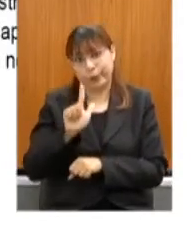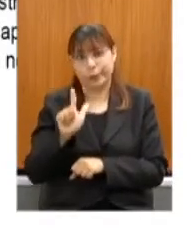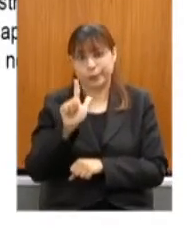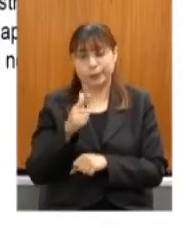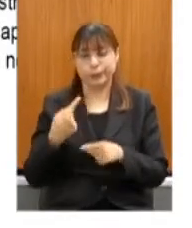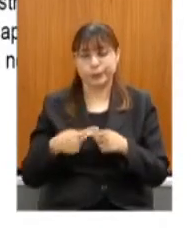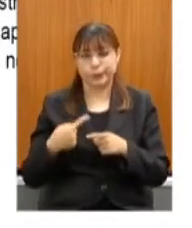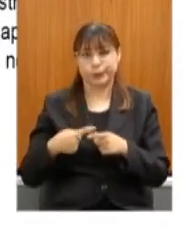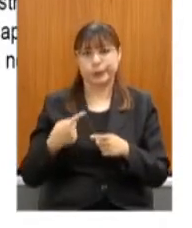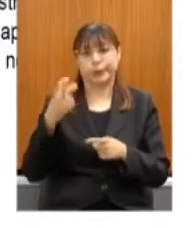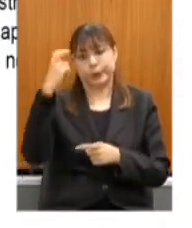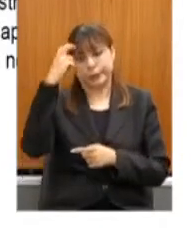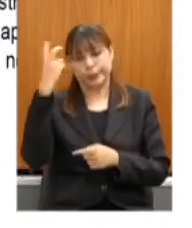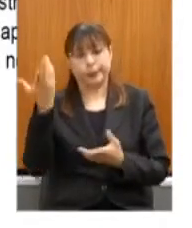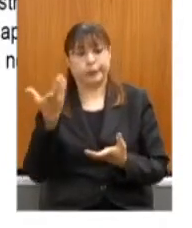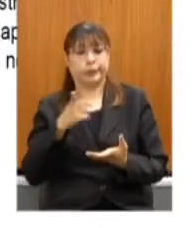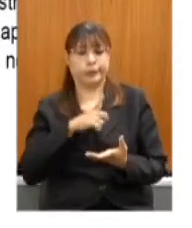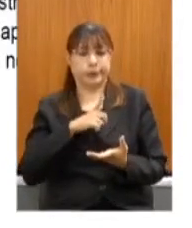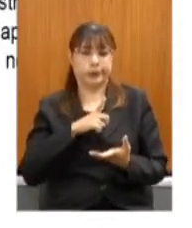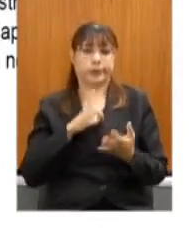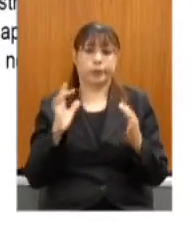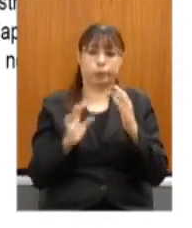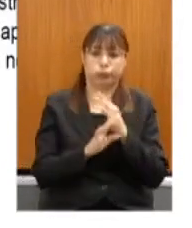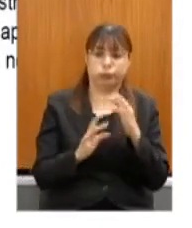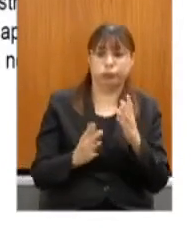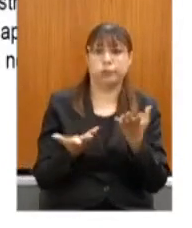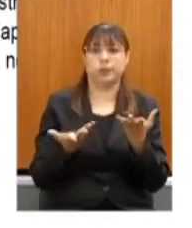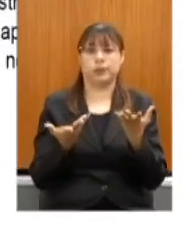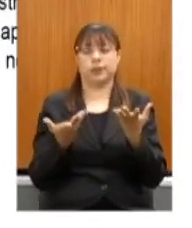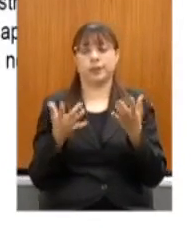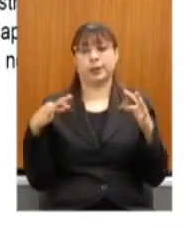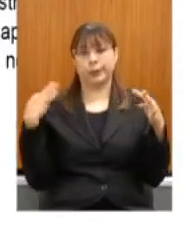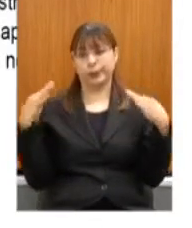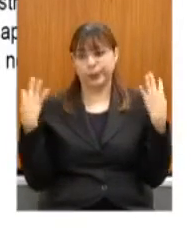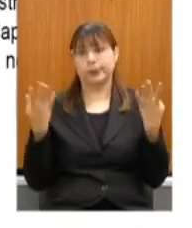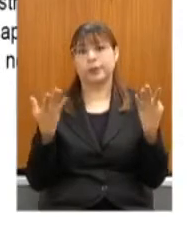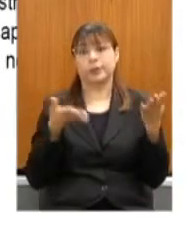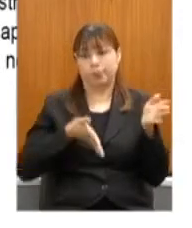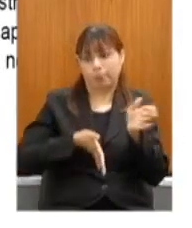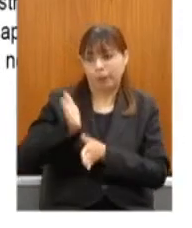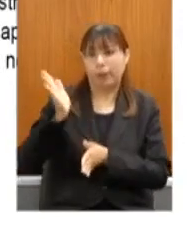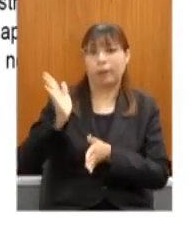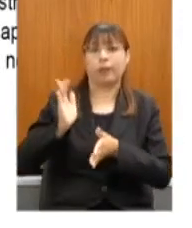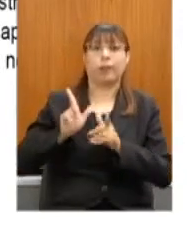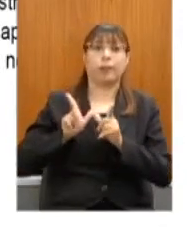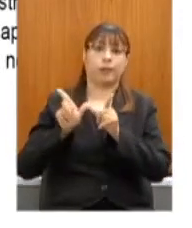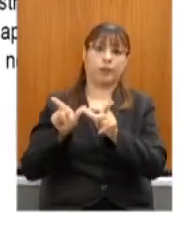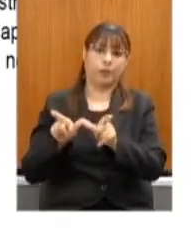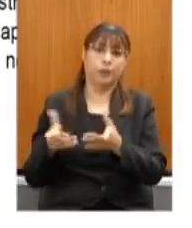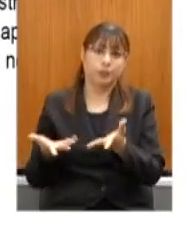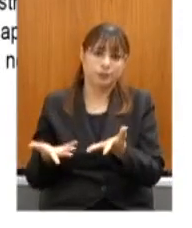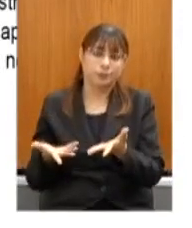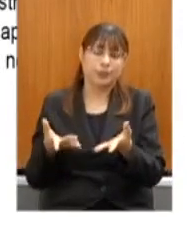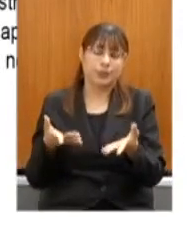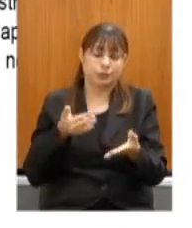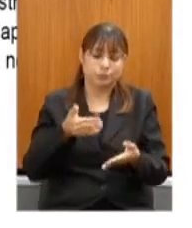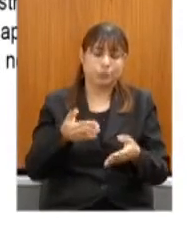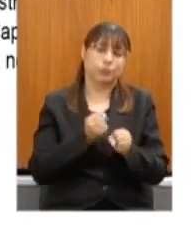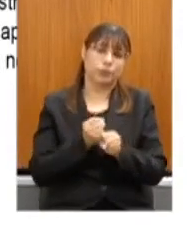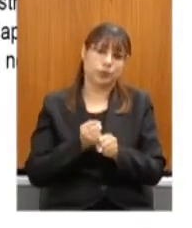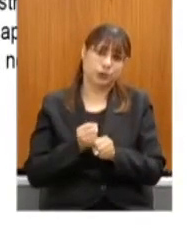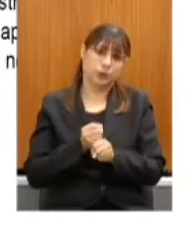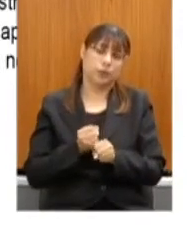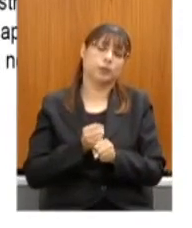aglomera, junta pessoas, e o turismo leva as pessoas a viajarem. Então, realmente, um ano muito difícil